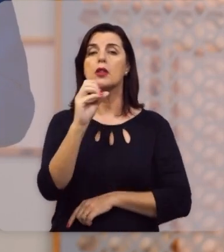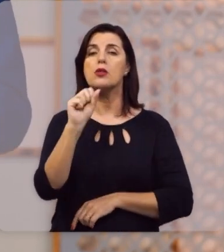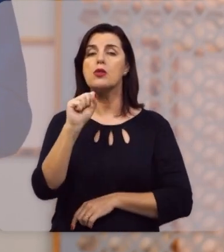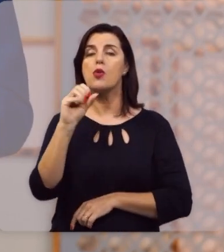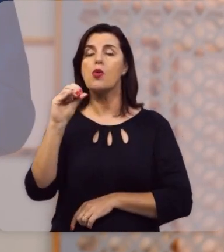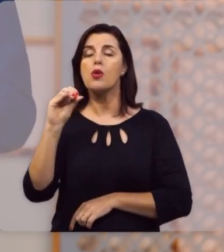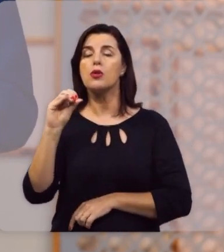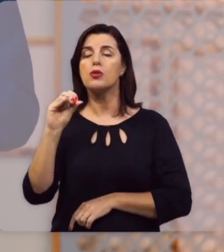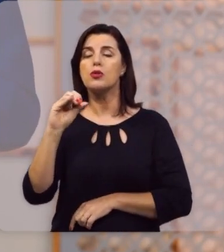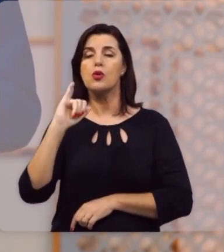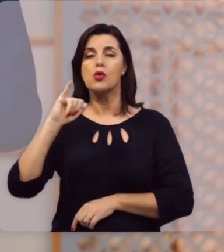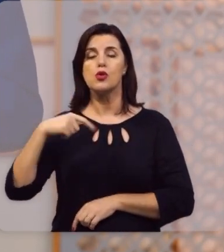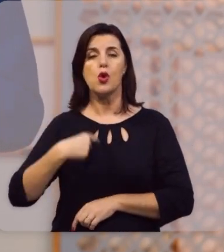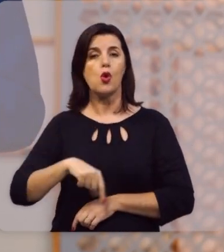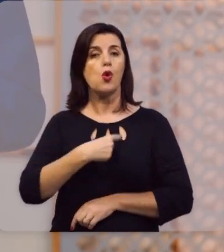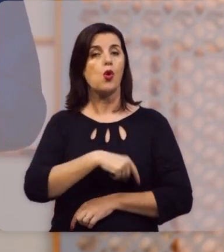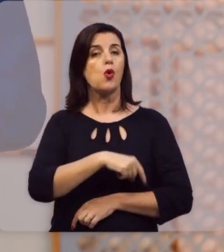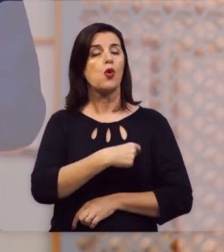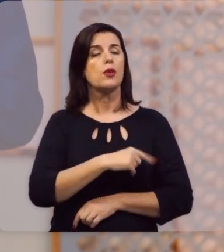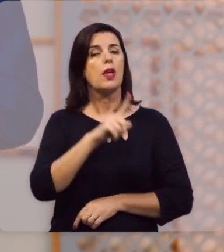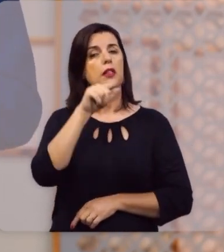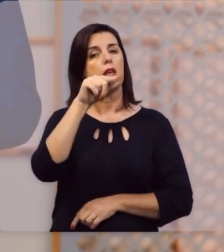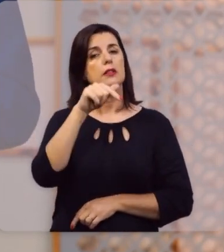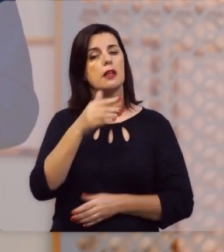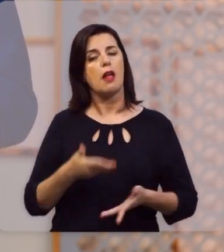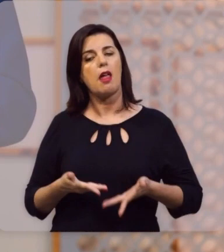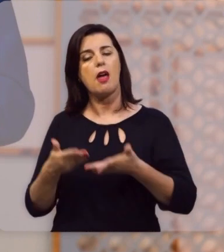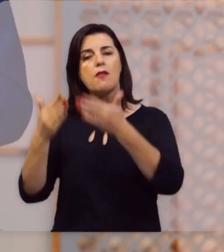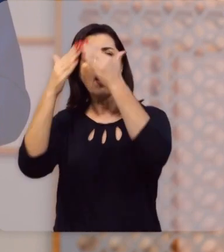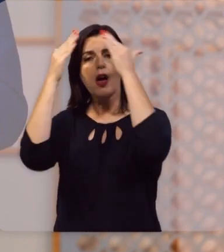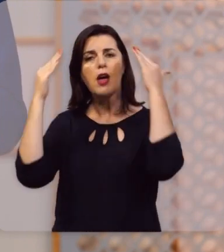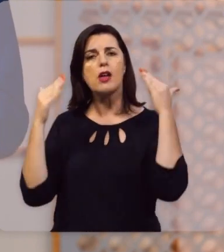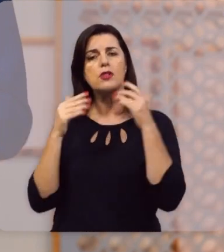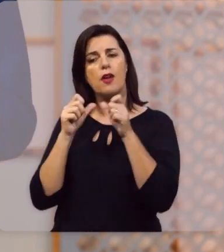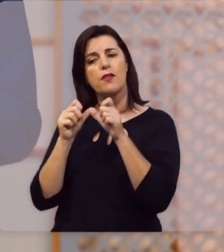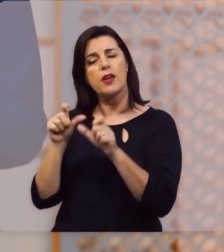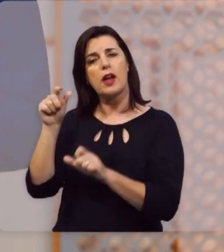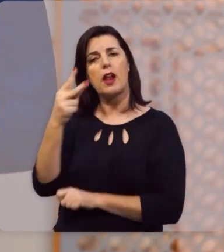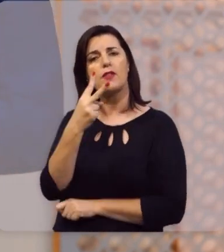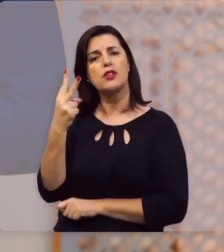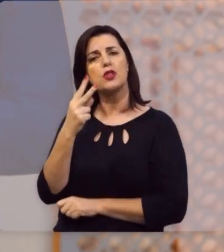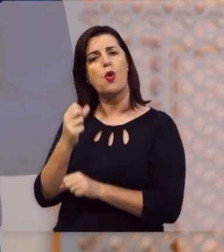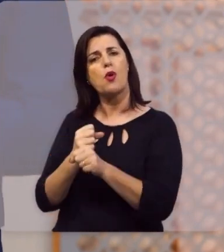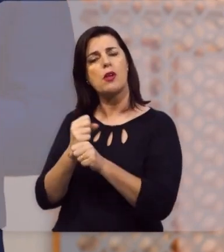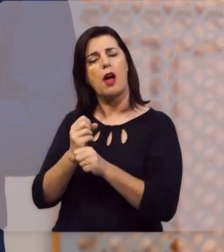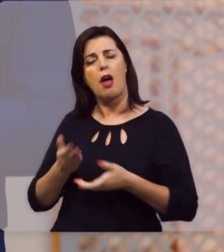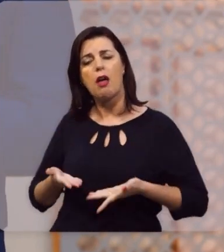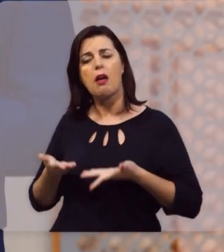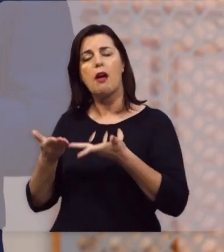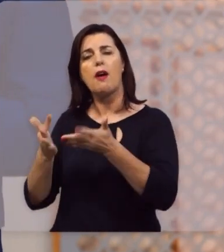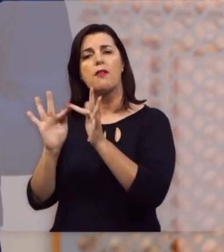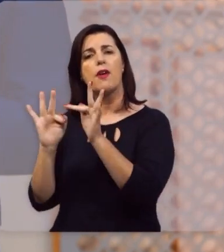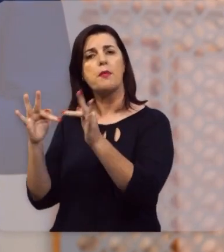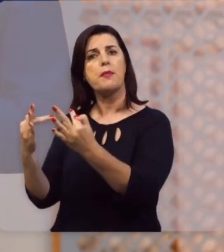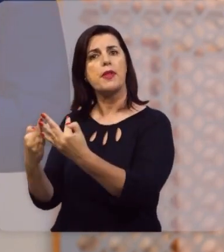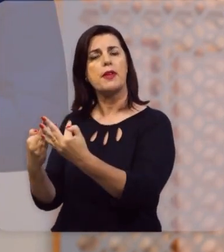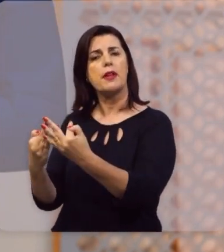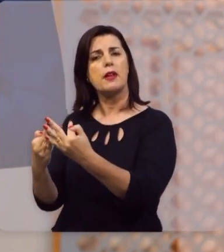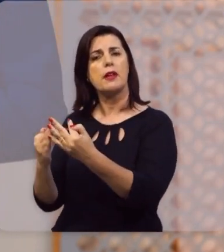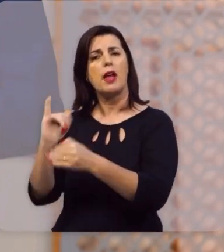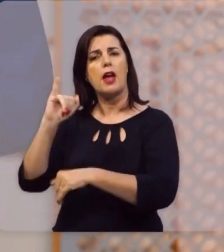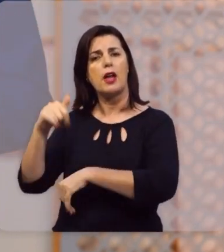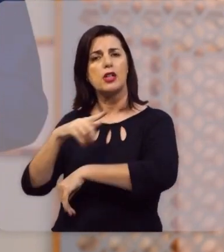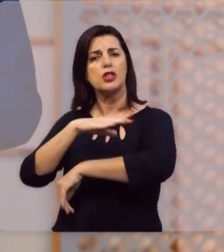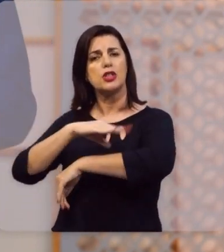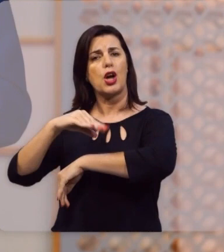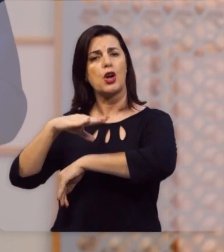anos, e José com dezessete. E ele é levado para o Egito. E ele fica lá vinte e dois anos, até levar sua família. E